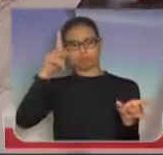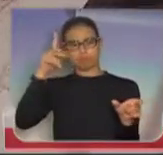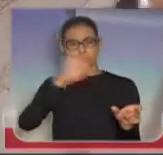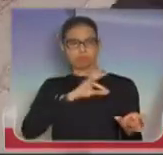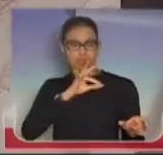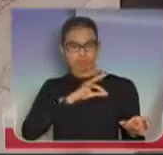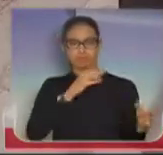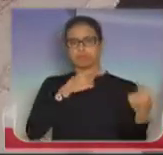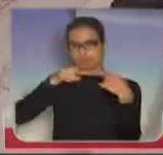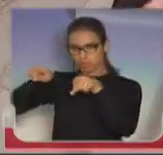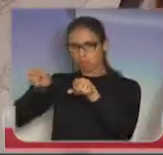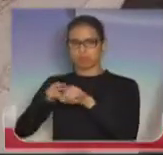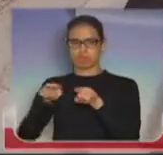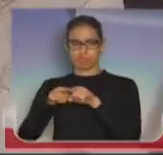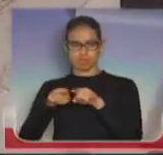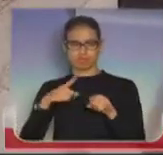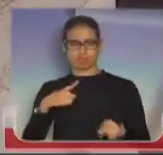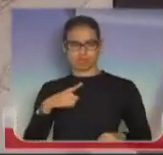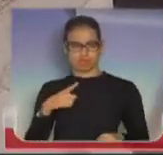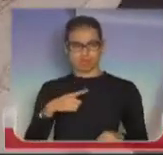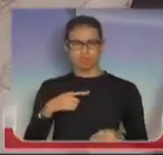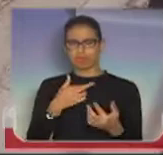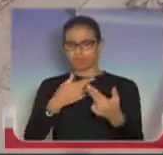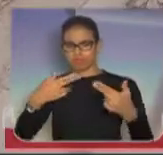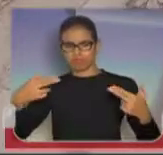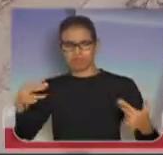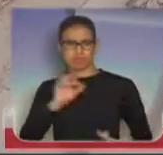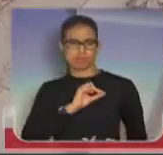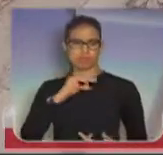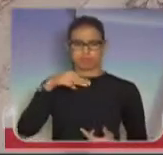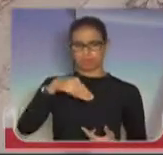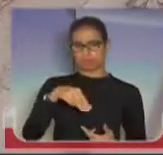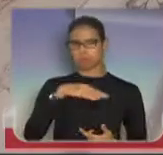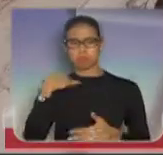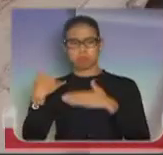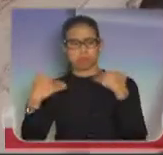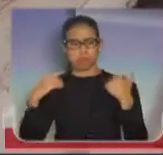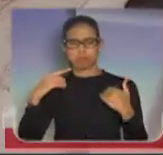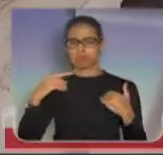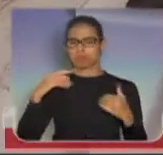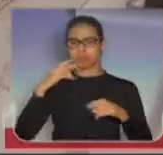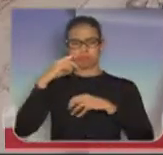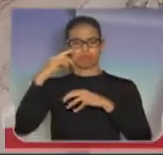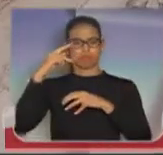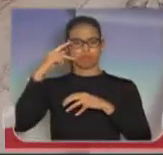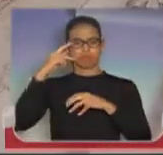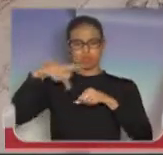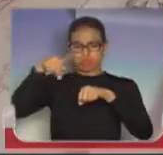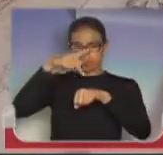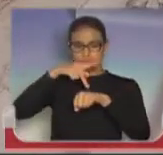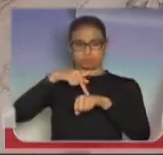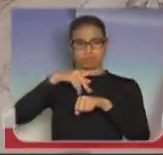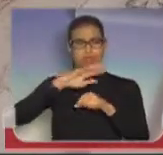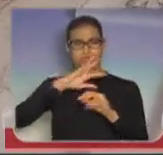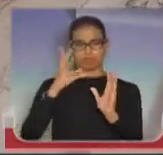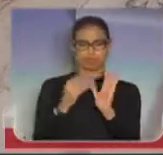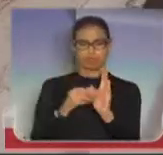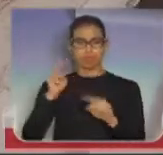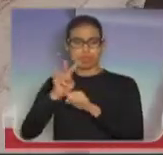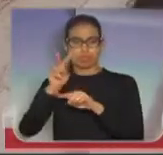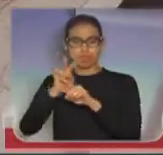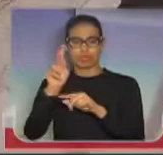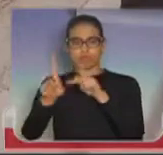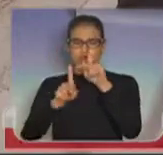falam de centenas, milhares de policiais militares que morrem em todo o país defendendo a população